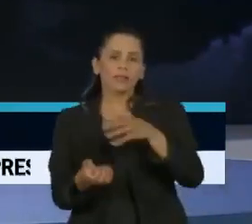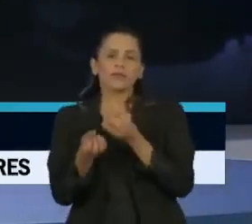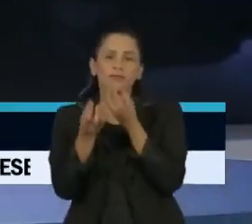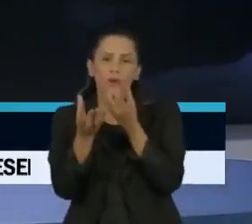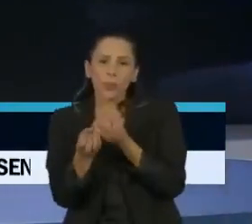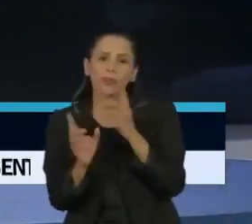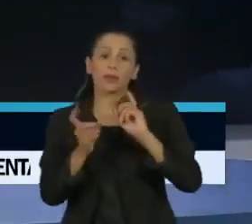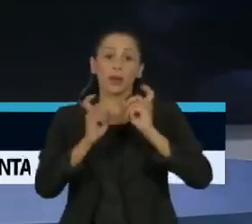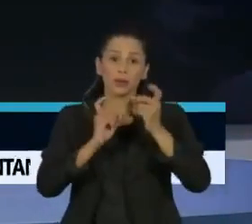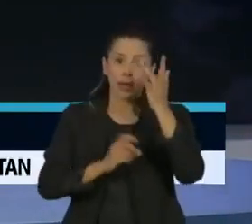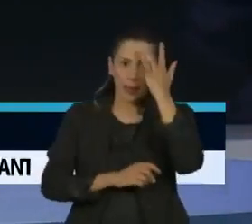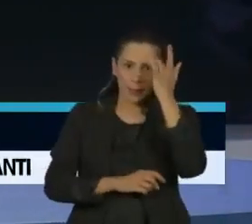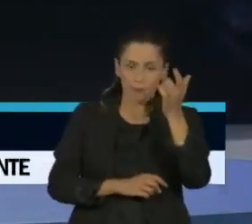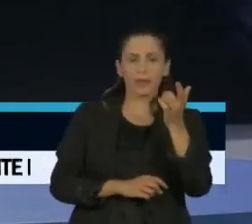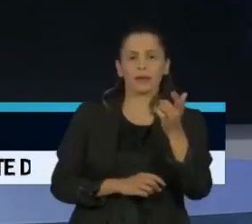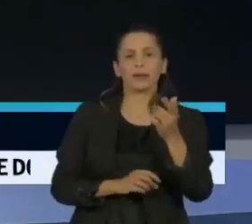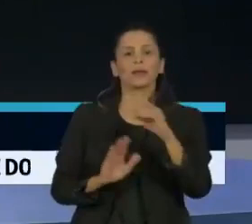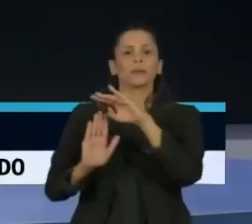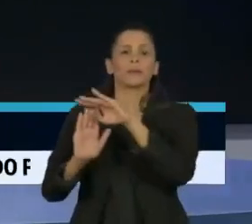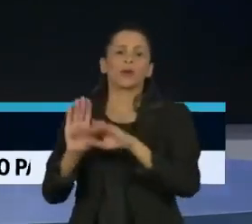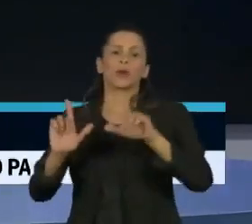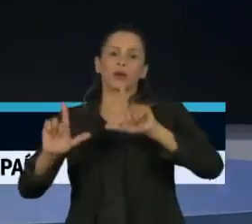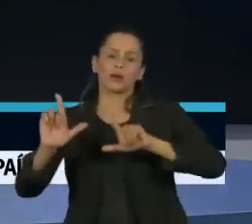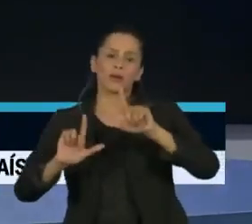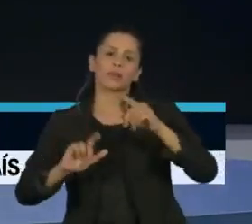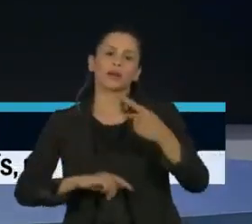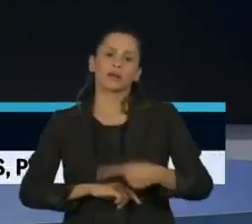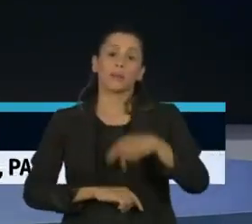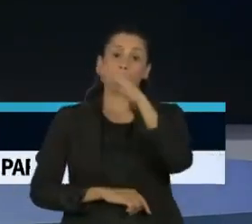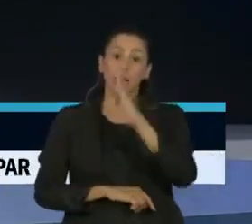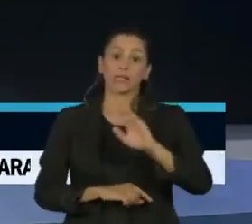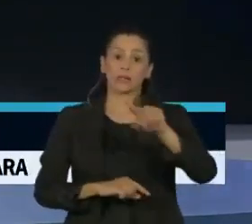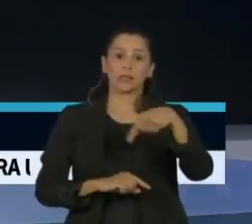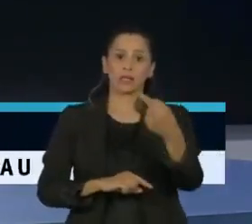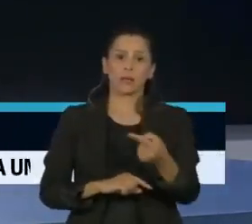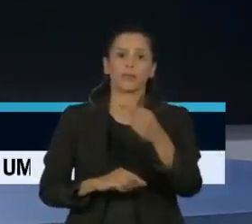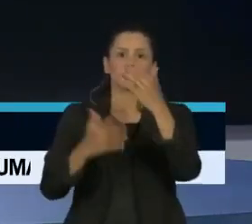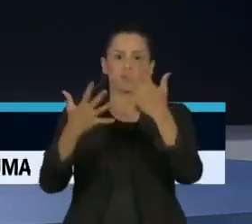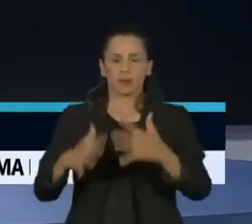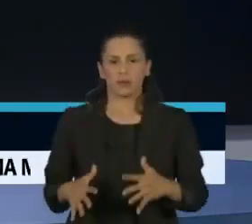sobre esta reunião amanhã no programa O Brasil Depois da Crise, a partir das 10h45 da noite.